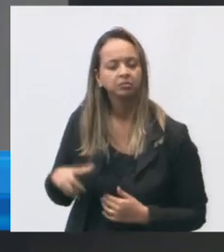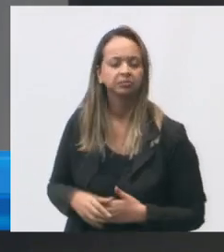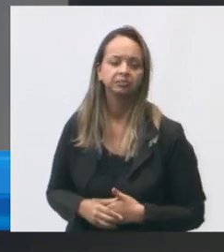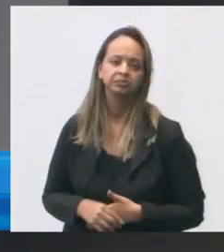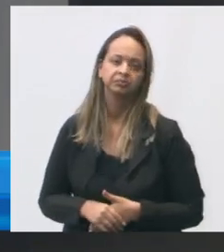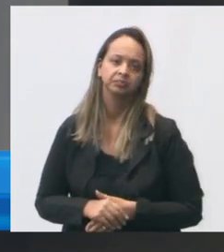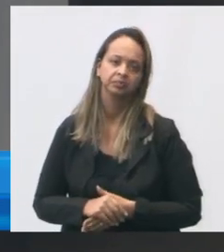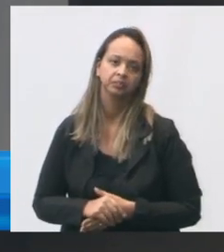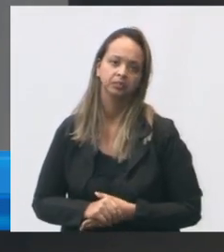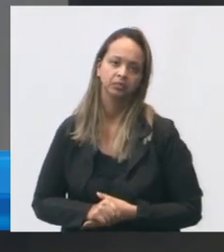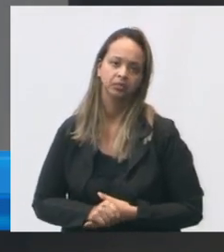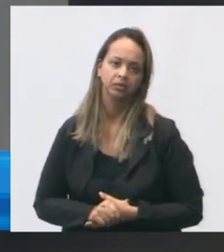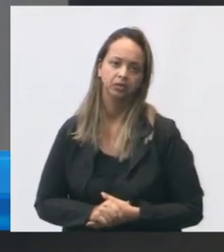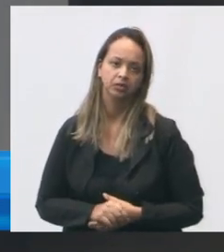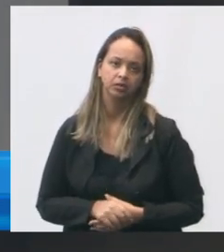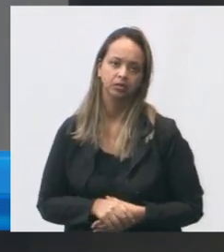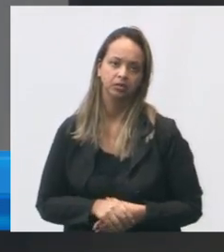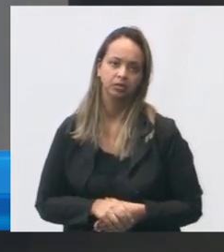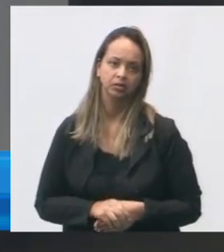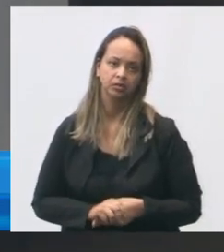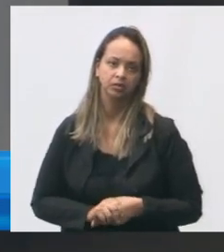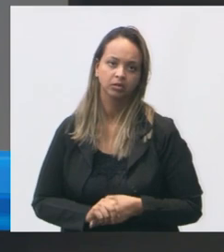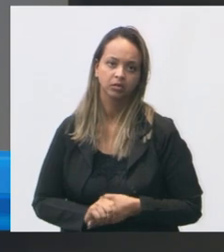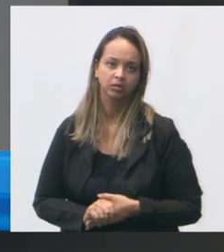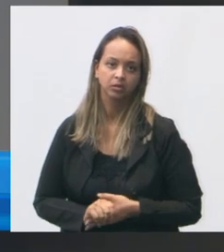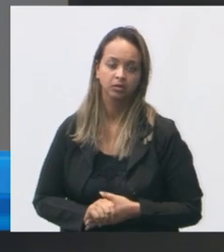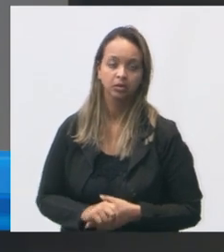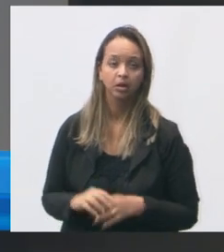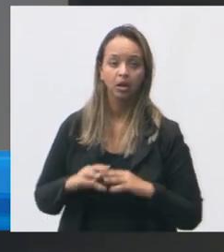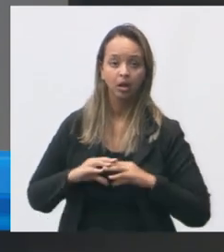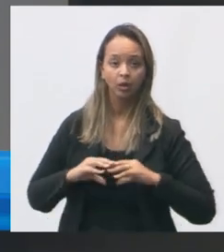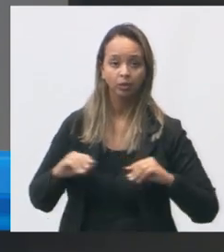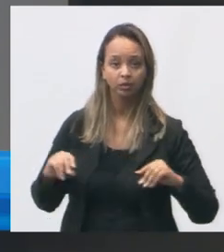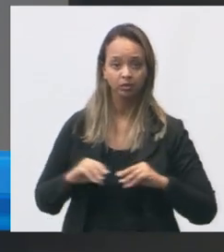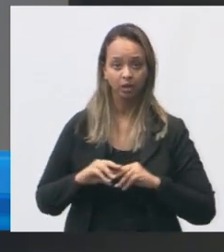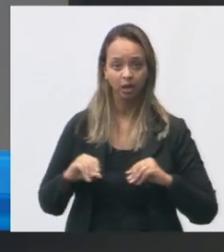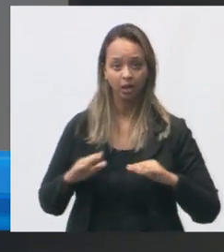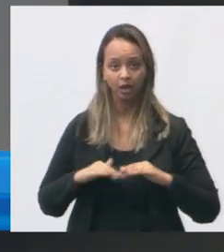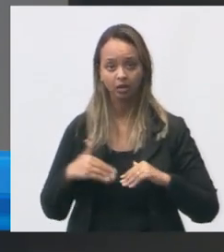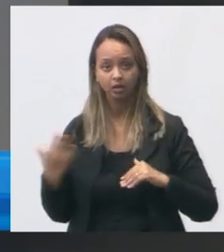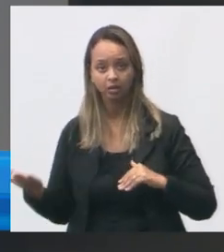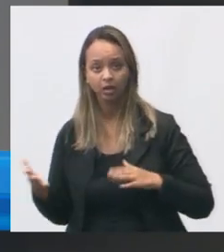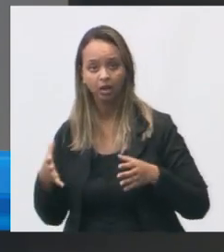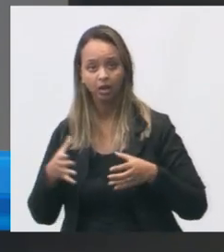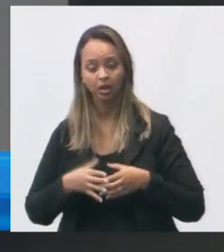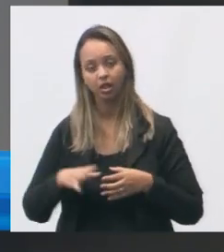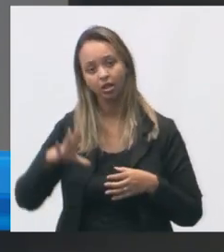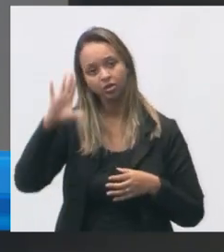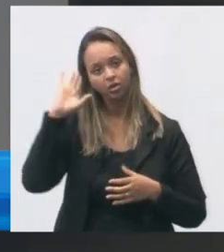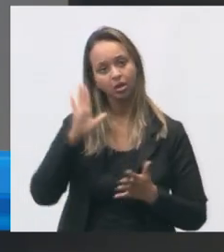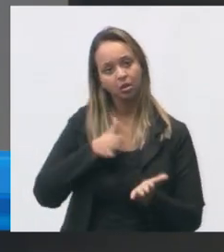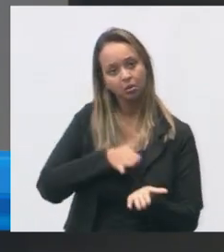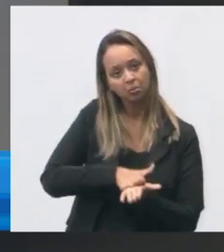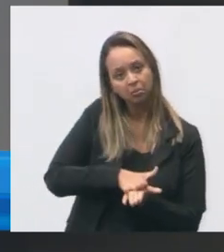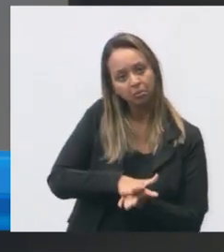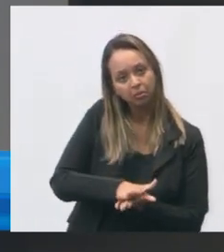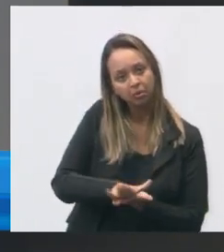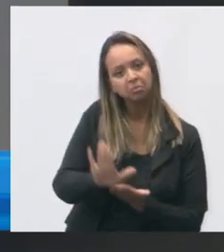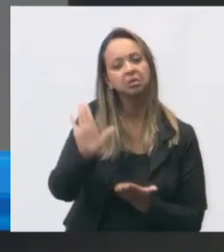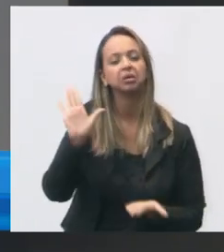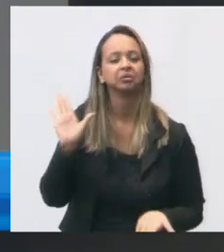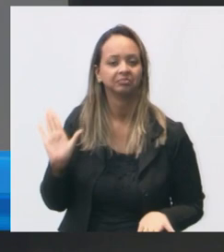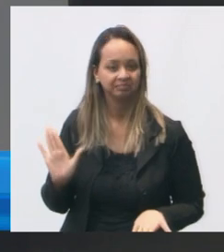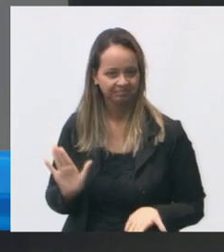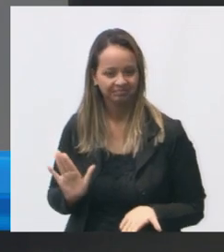todas as unidades esse aqui é o terreno lateral que poderia aqui é alvará a diretora até imprimiu o alvará que beleza